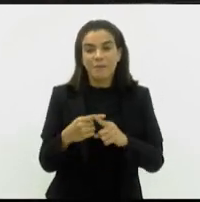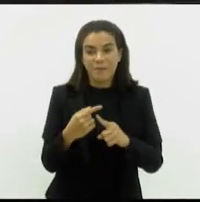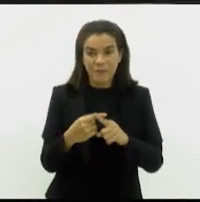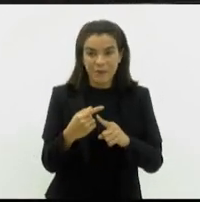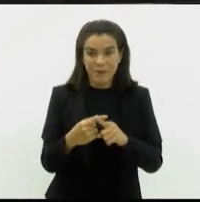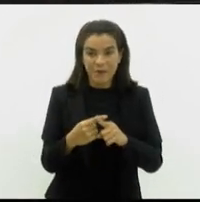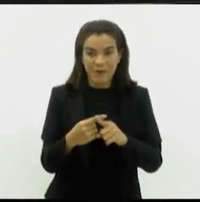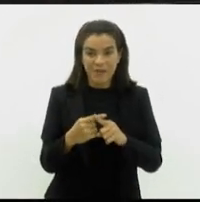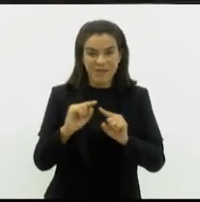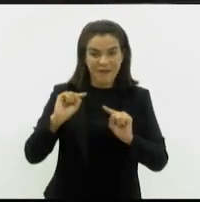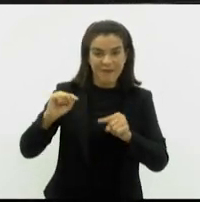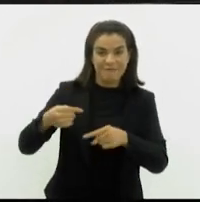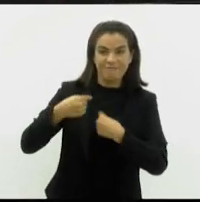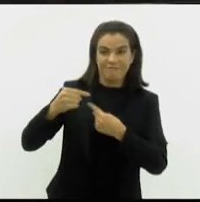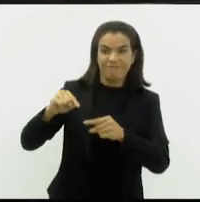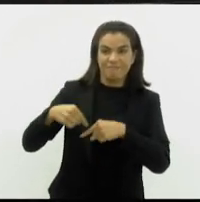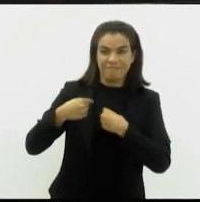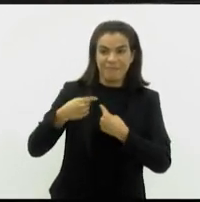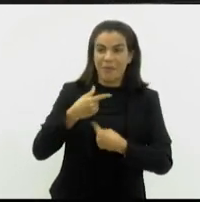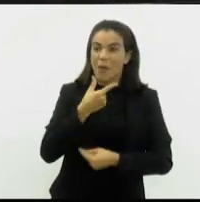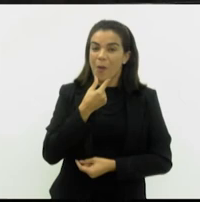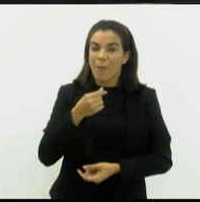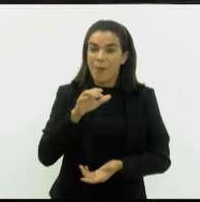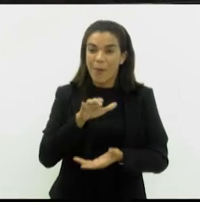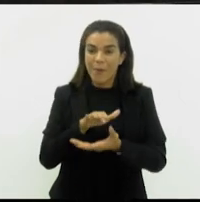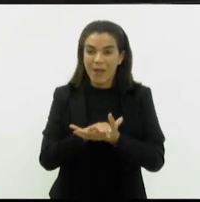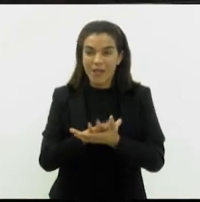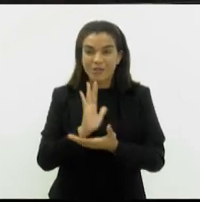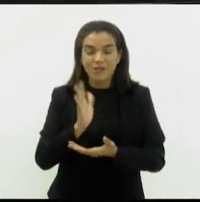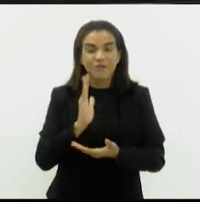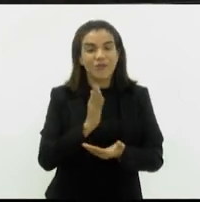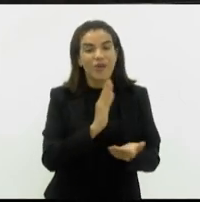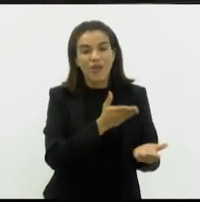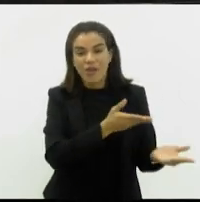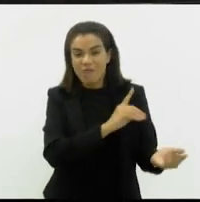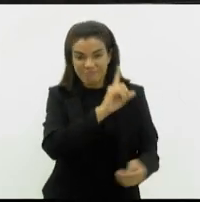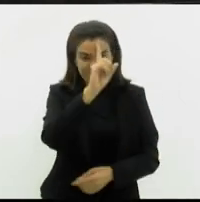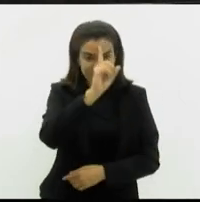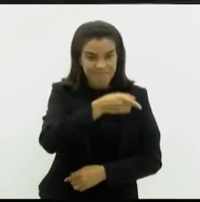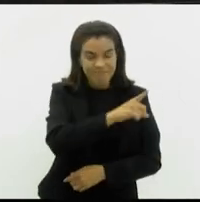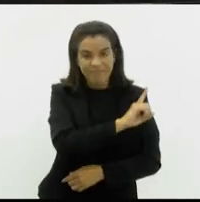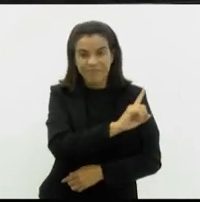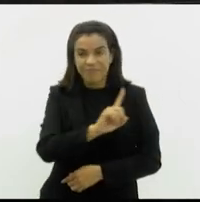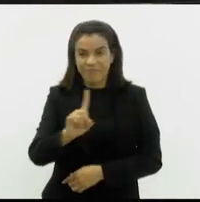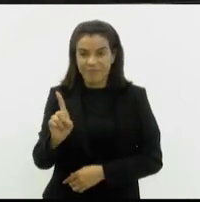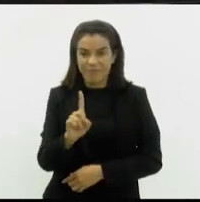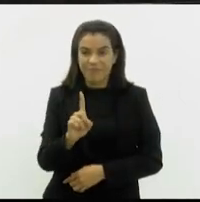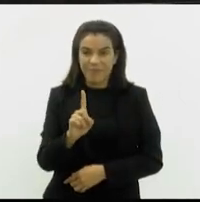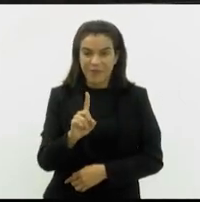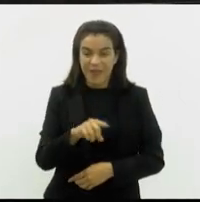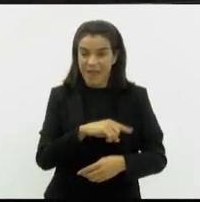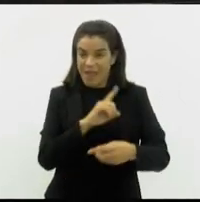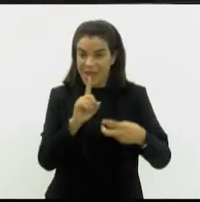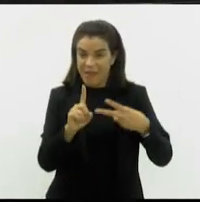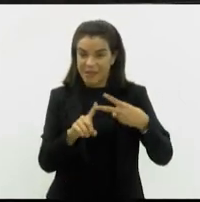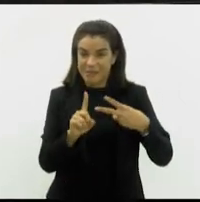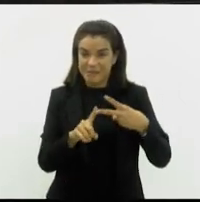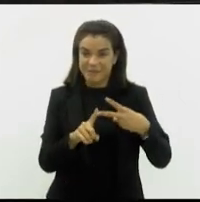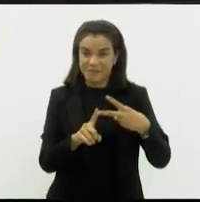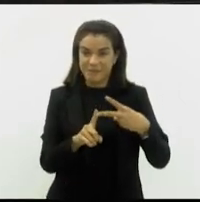já começou. Para quem não está sabendo, meu marido, ele já foi convocado a comparecer à corrigedoria. Mas vamos ao segundo tópico.